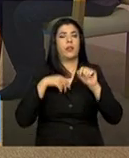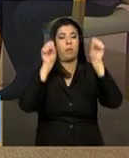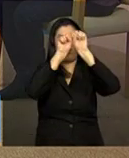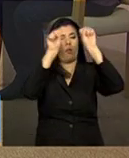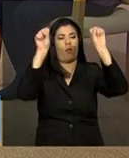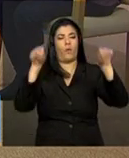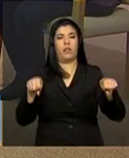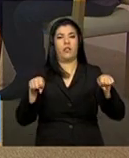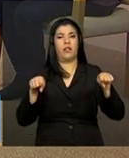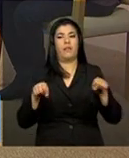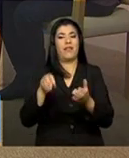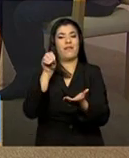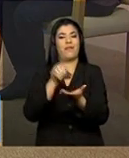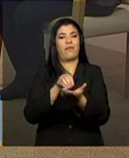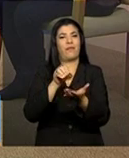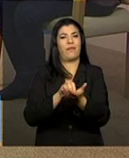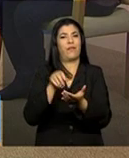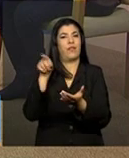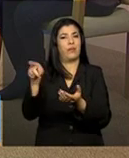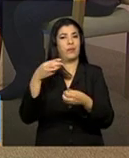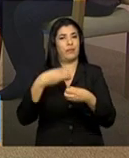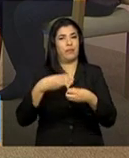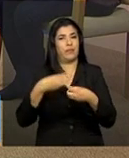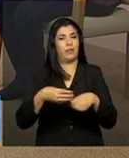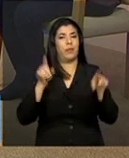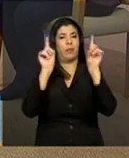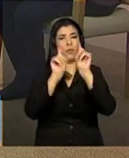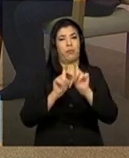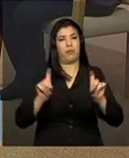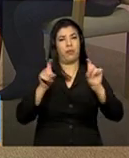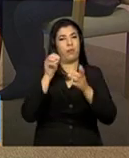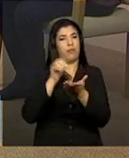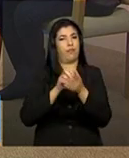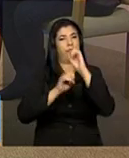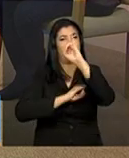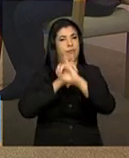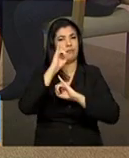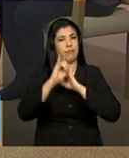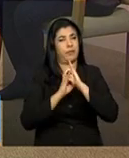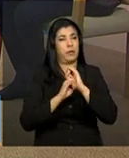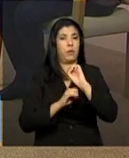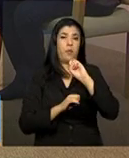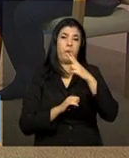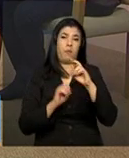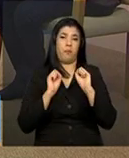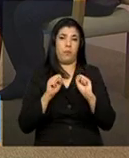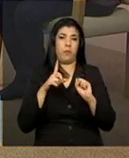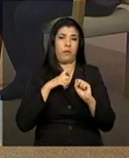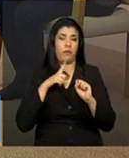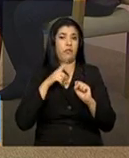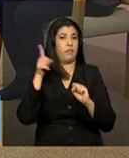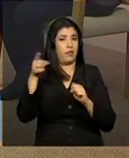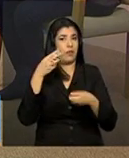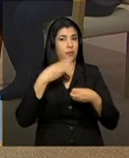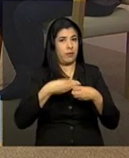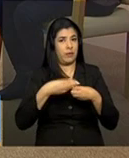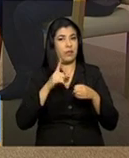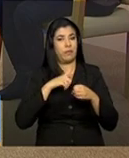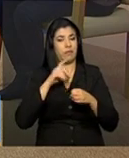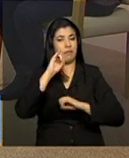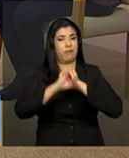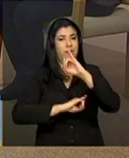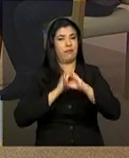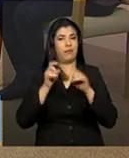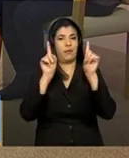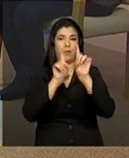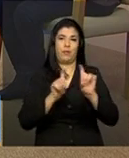tem computador ou que não tem acesso à internet, ou, às vezes, até tem o acesso à internet e tem o computador, mas você